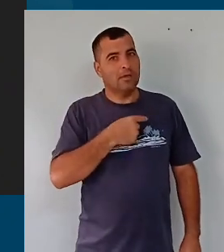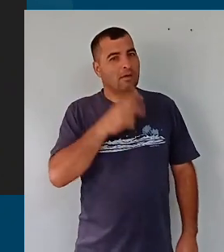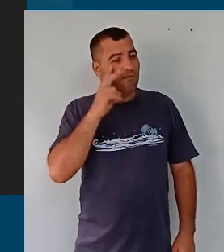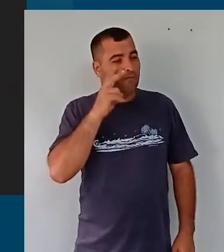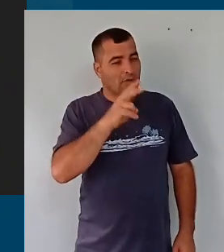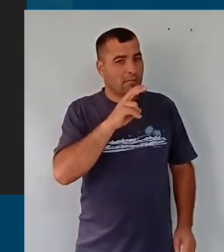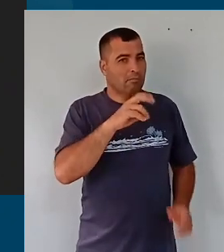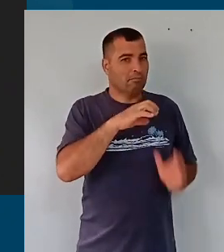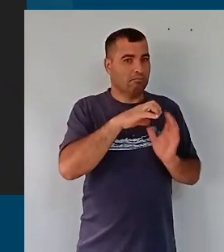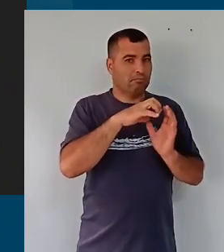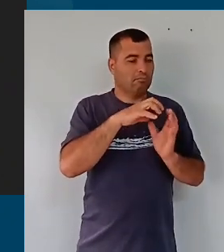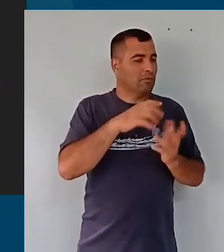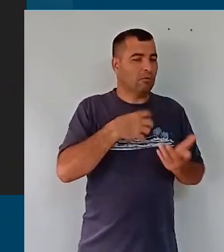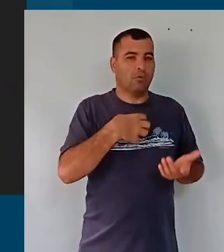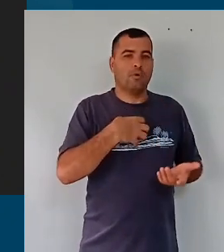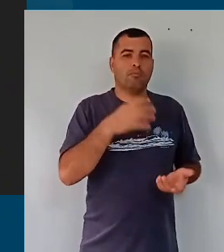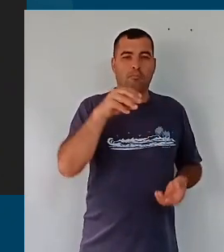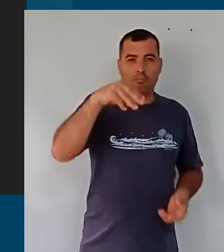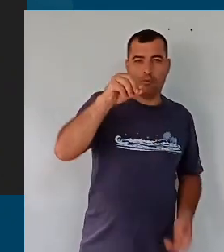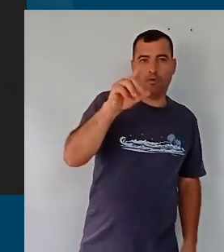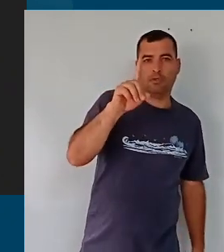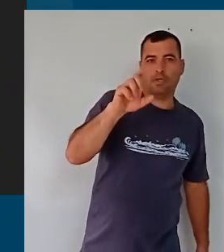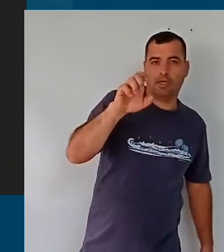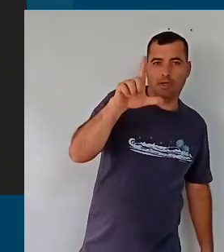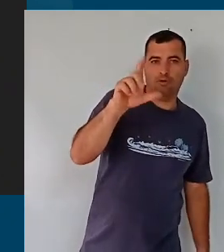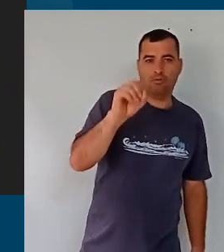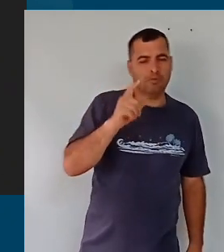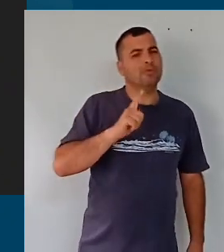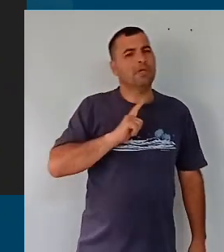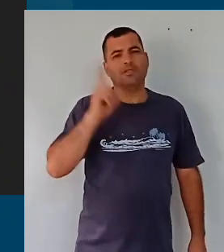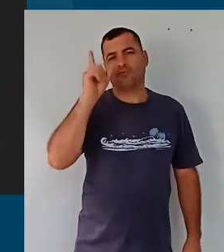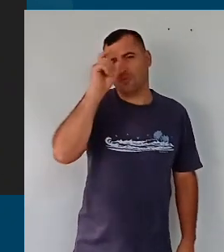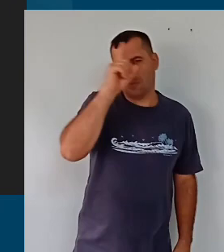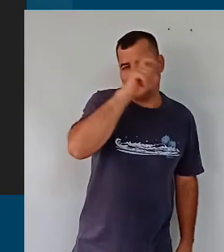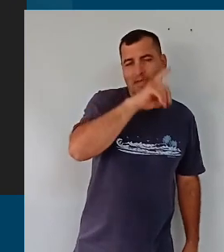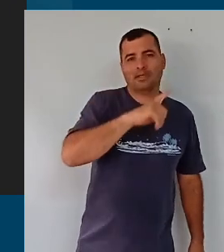modelo do dano, do que está aí, as dificuldades,